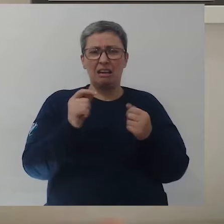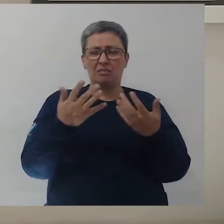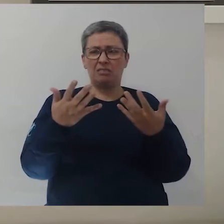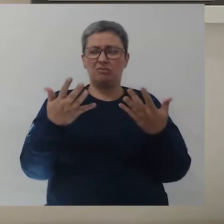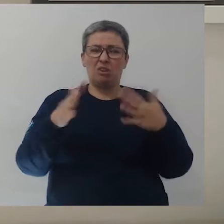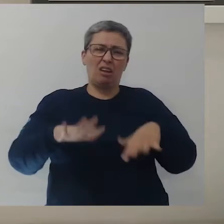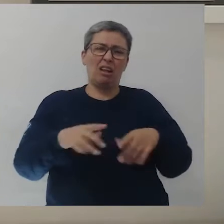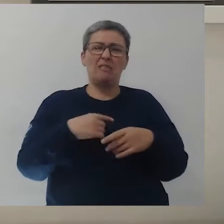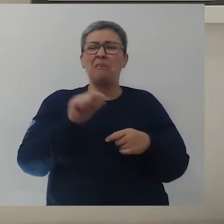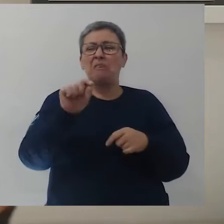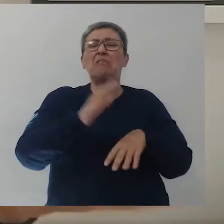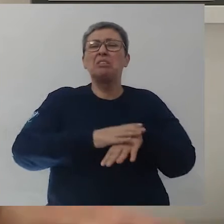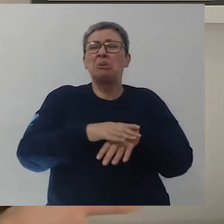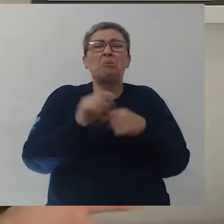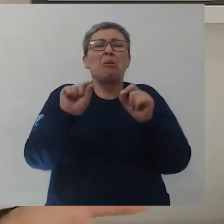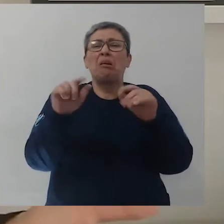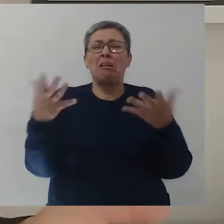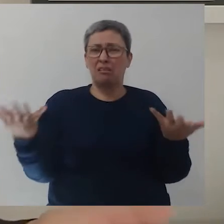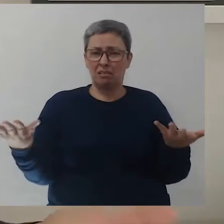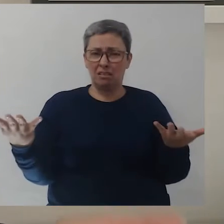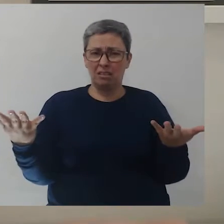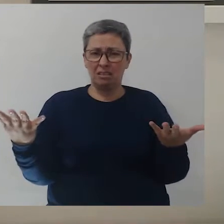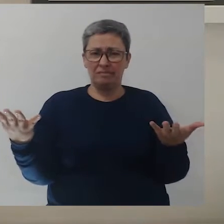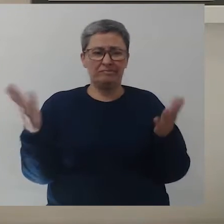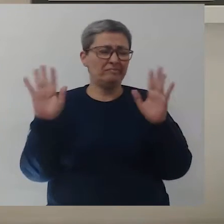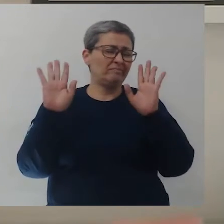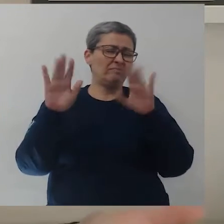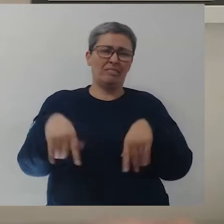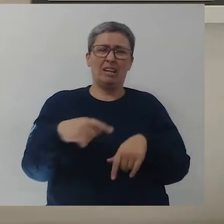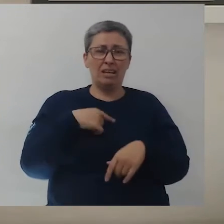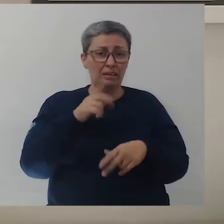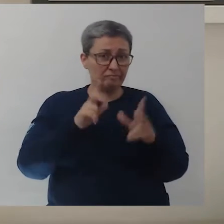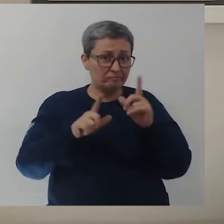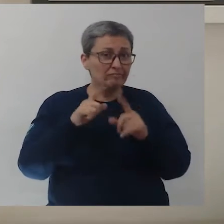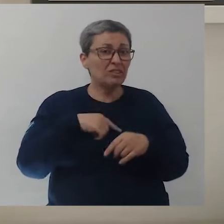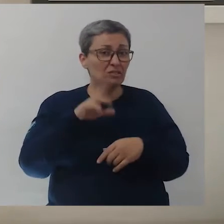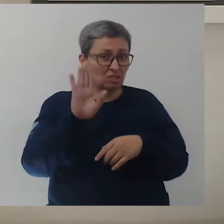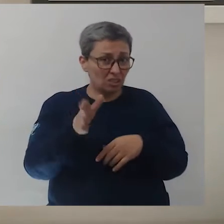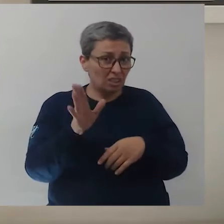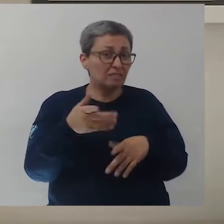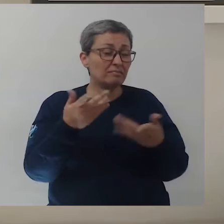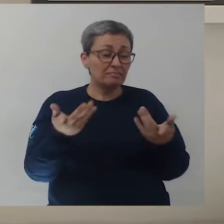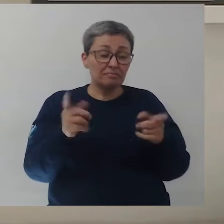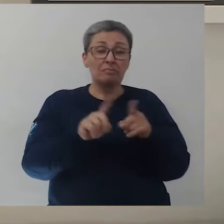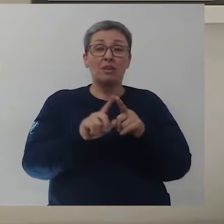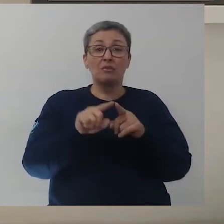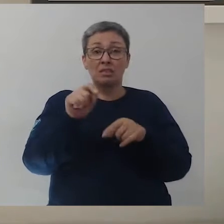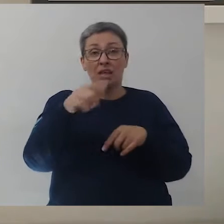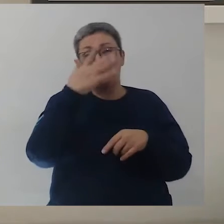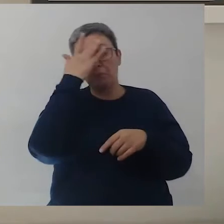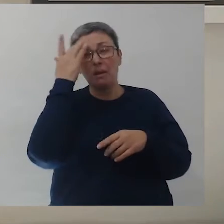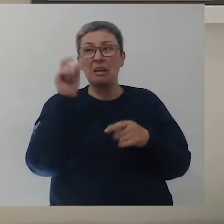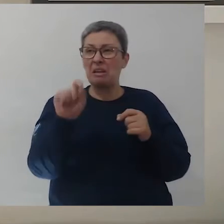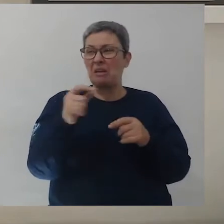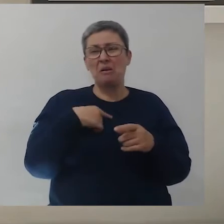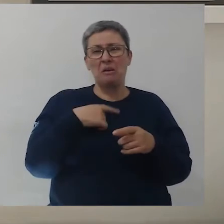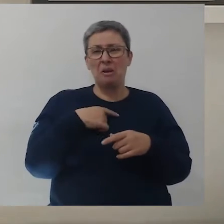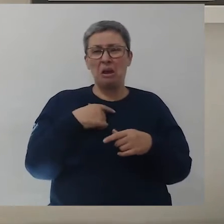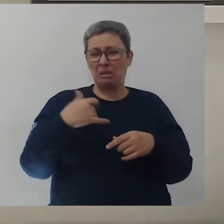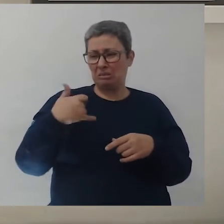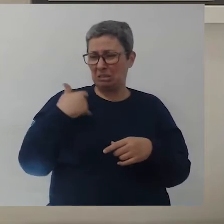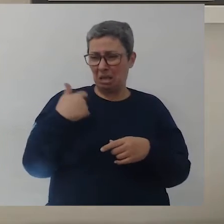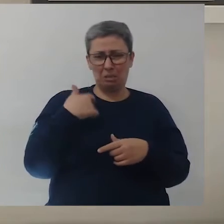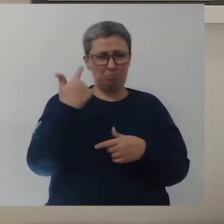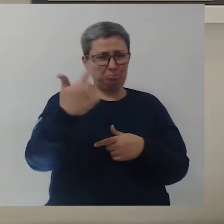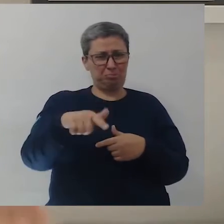desmotivadoras, né? Como, o que você vai fazer na escola? Não é? Quem nunca ouviu isso daí? Ou então, as pessoas podem falar, você não